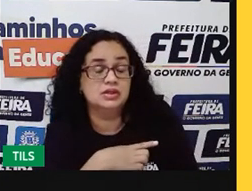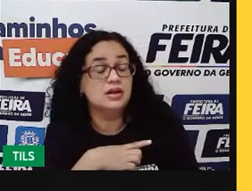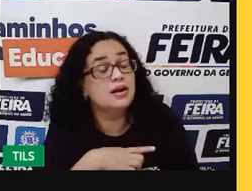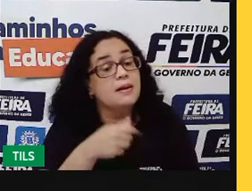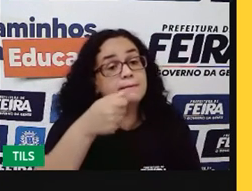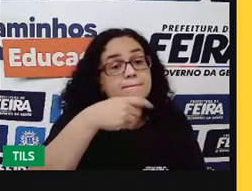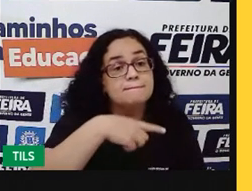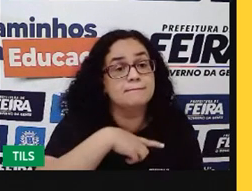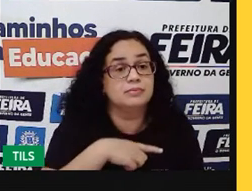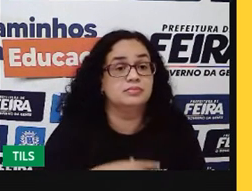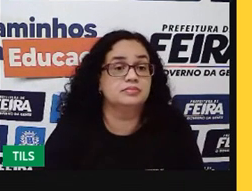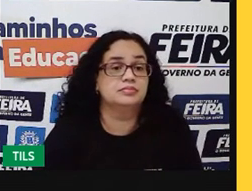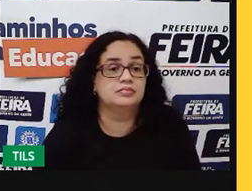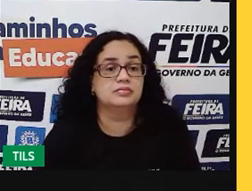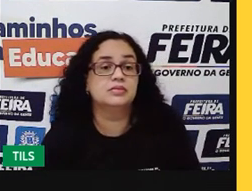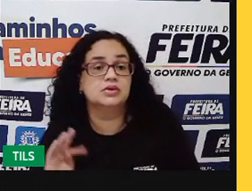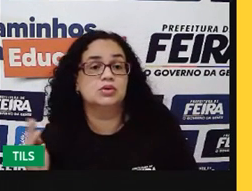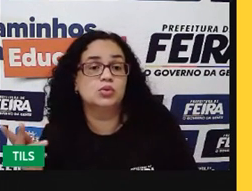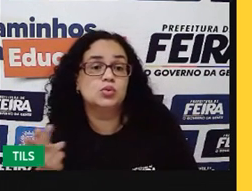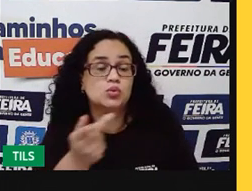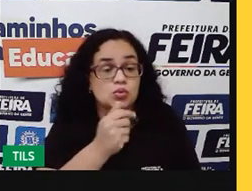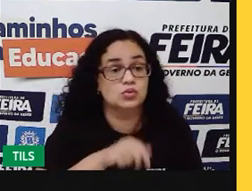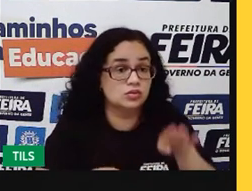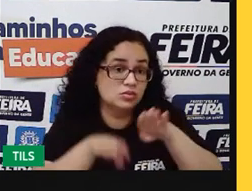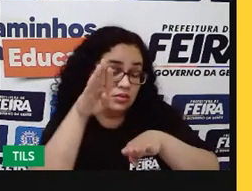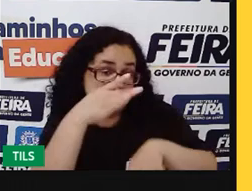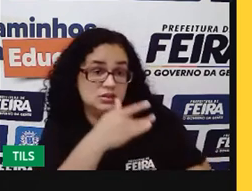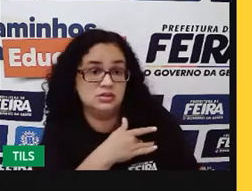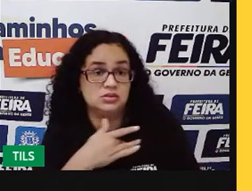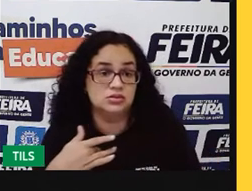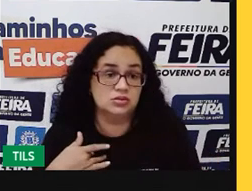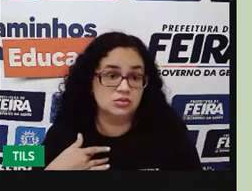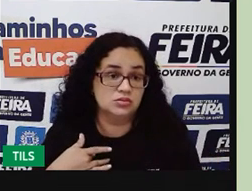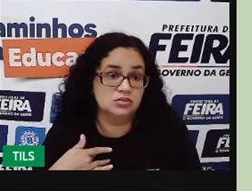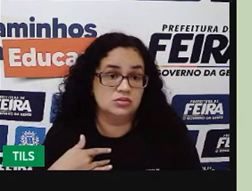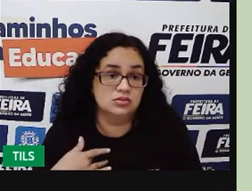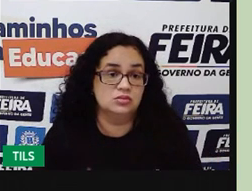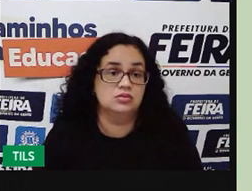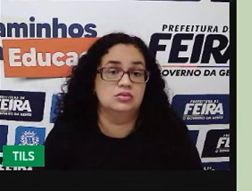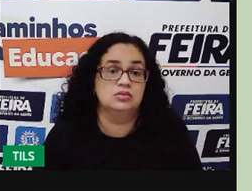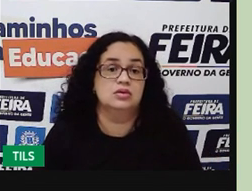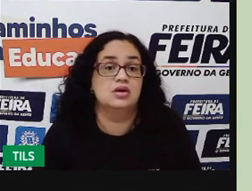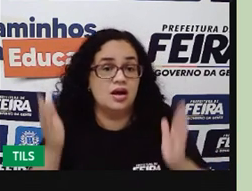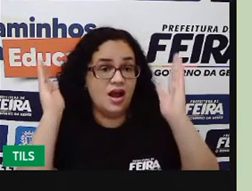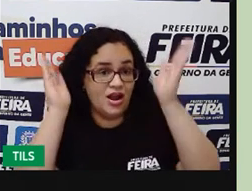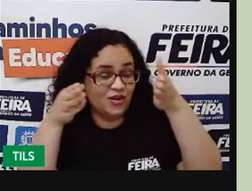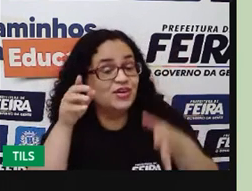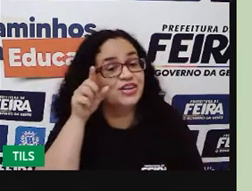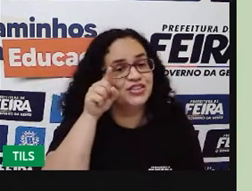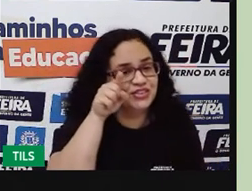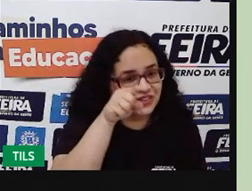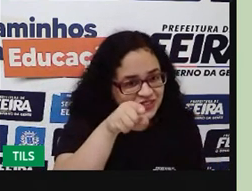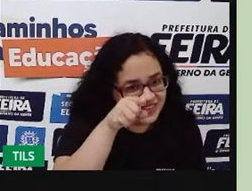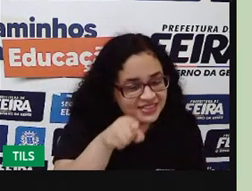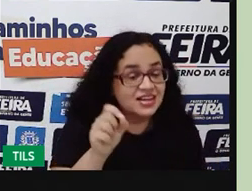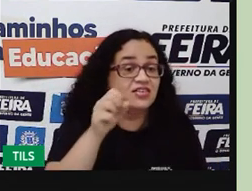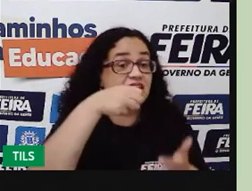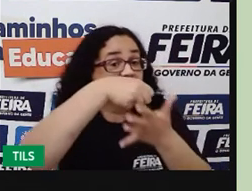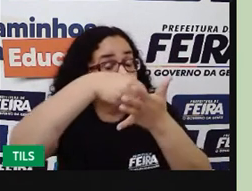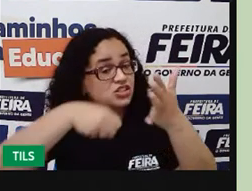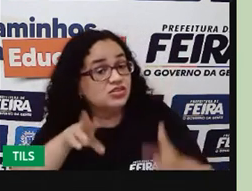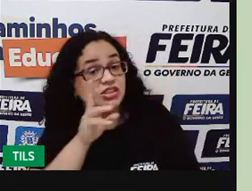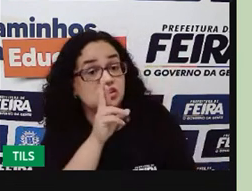alcançar essas condições adequadas de saúde. Agora, é a sua vez de fazer as